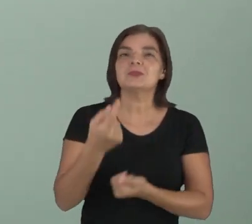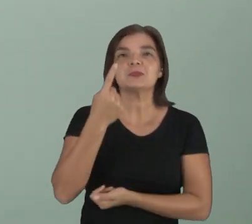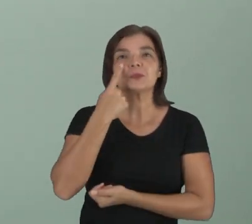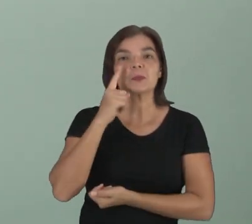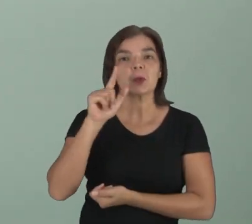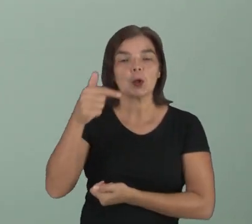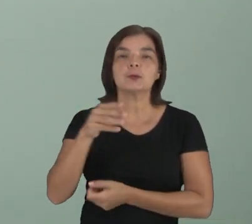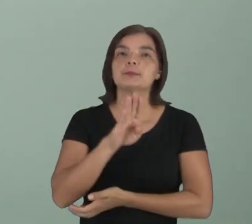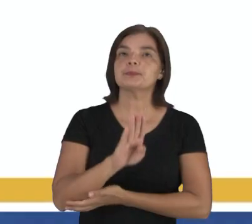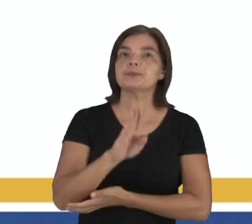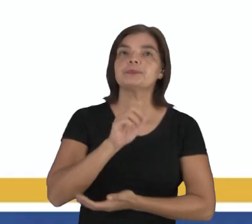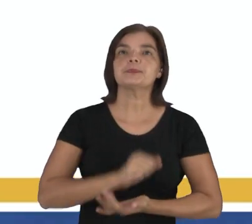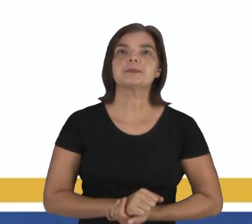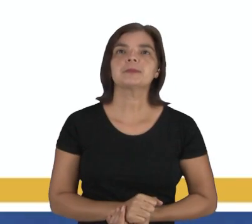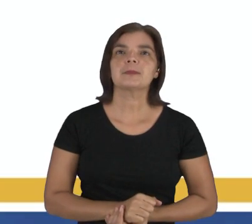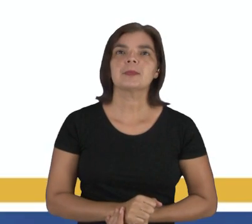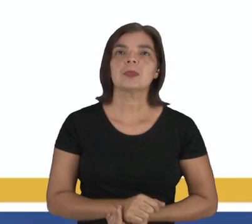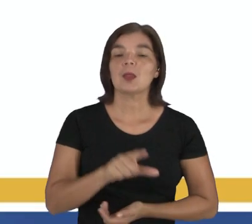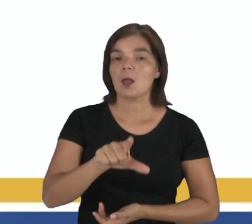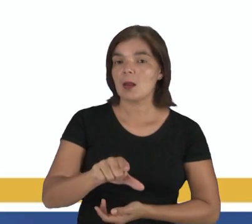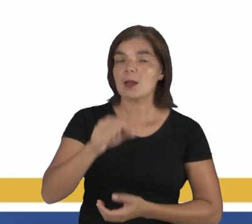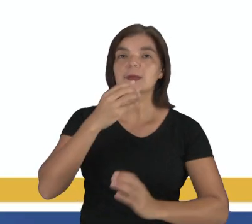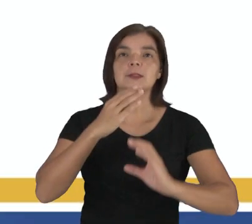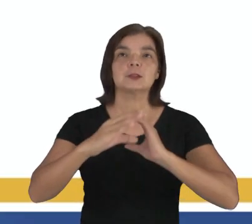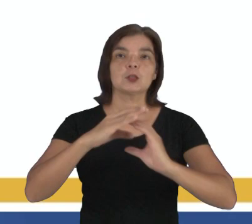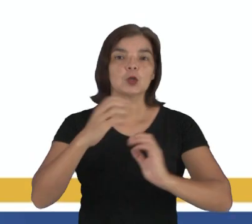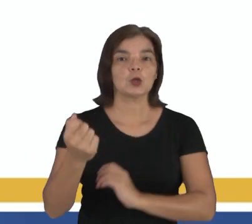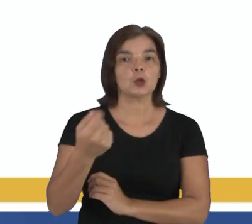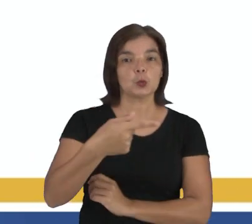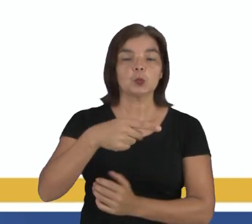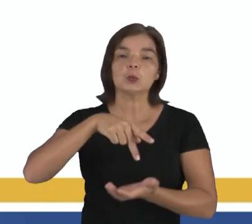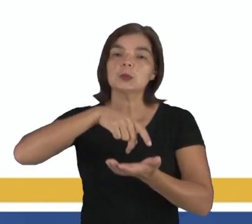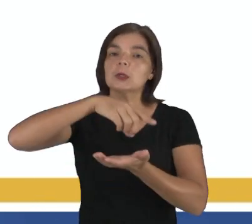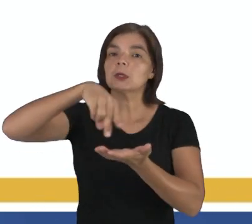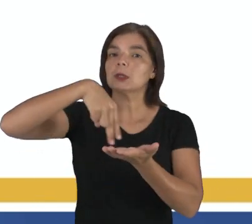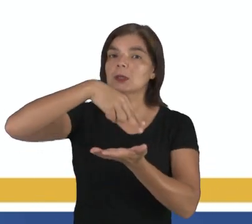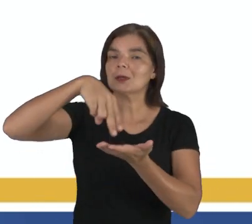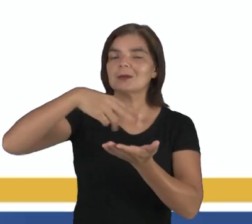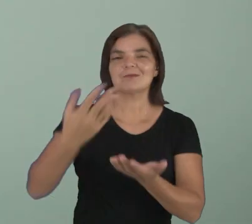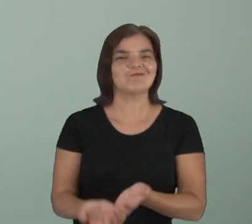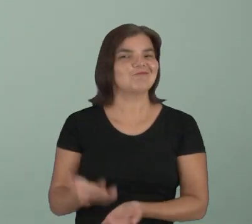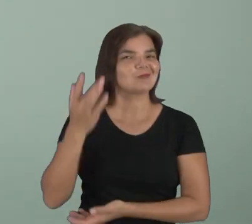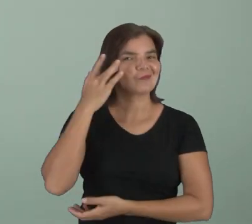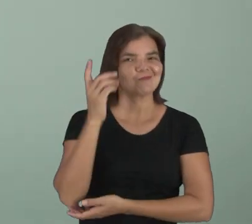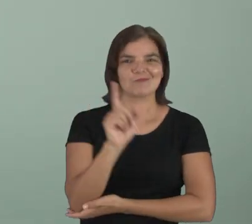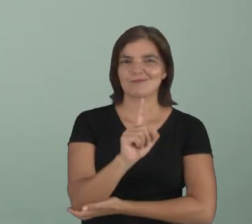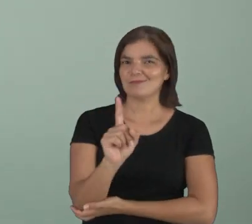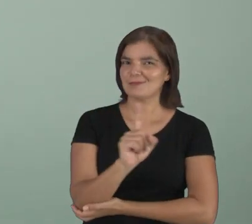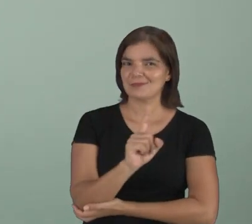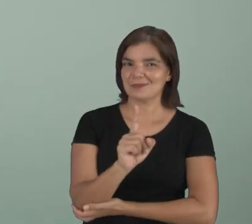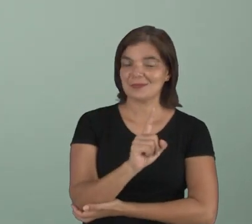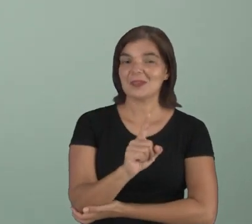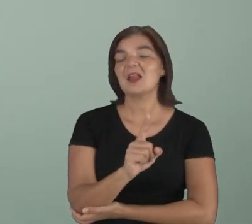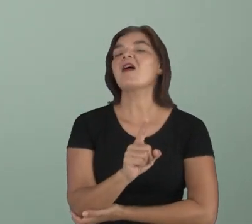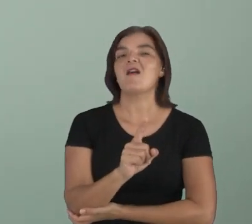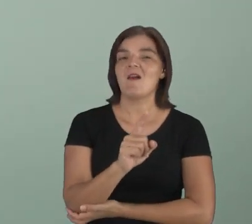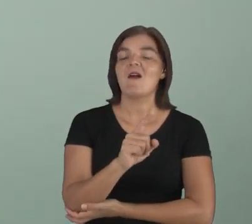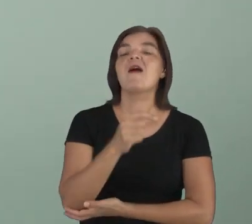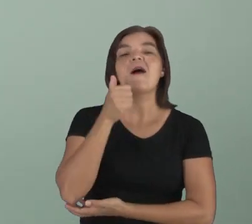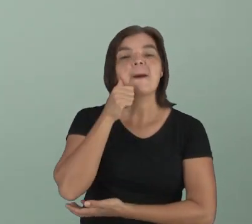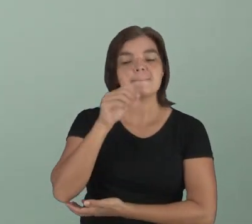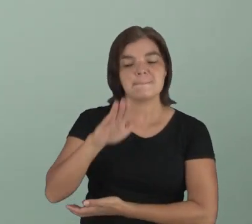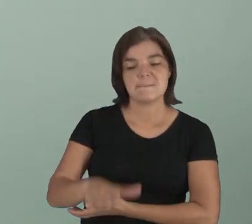Vamos ver a letra B? Prefere cantar ou dançar? Acho que não. Eu acho que esta